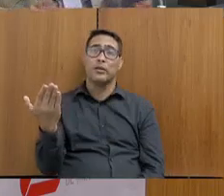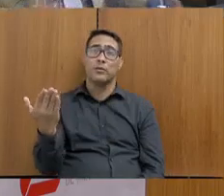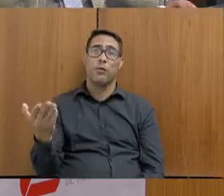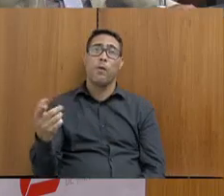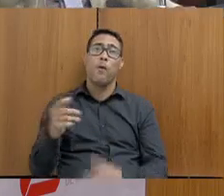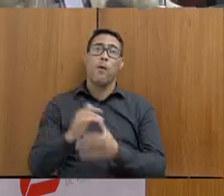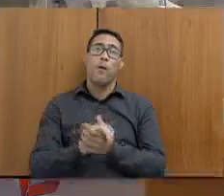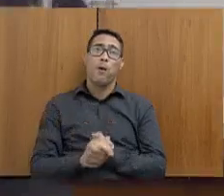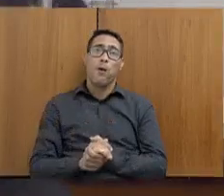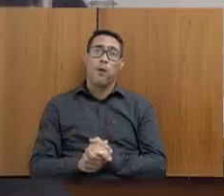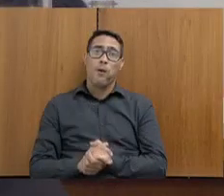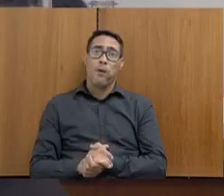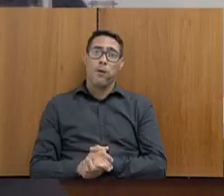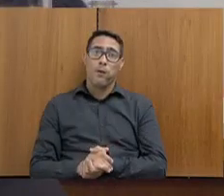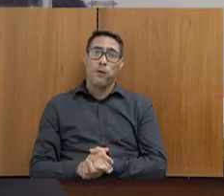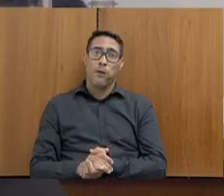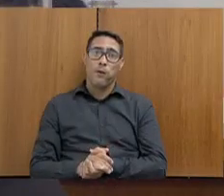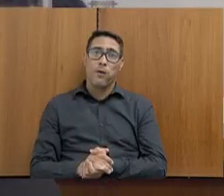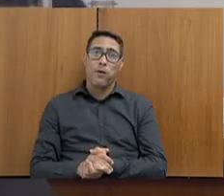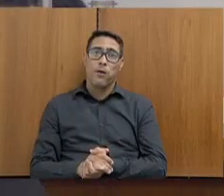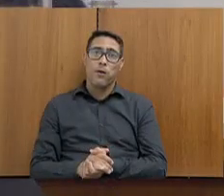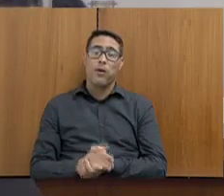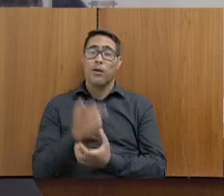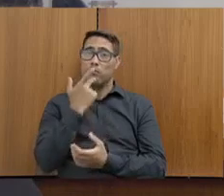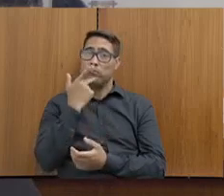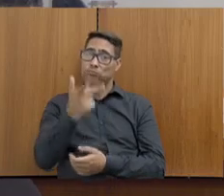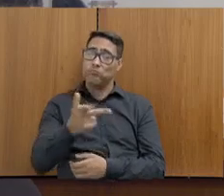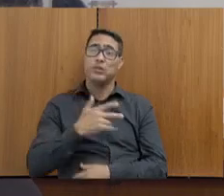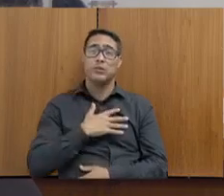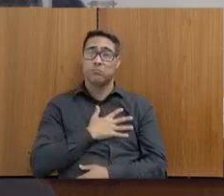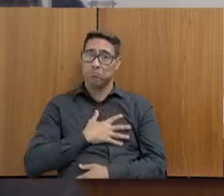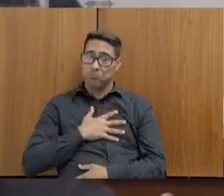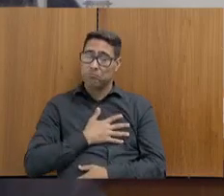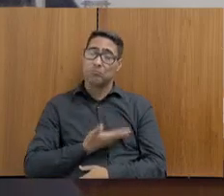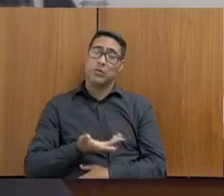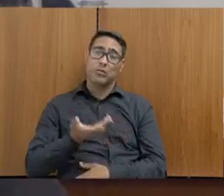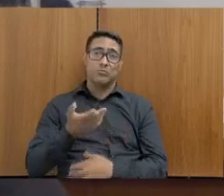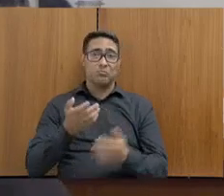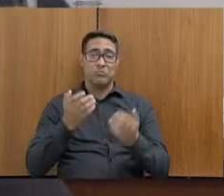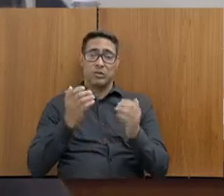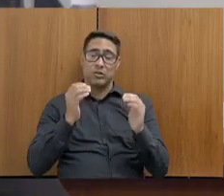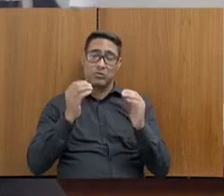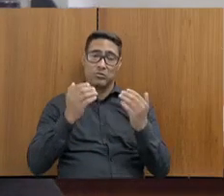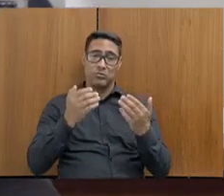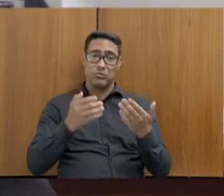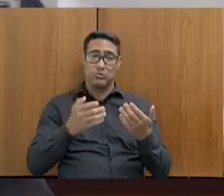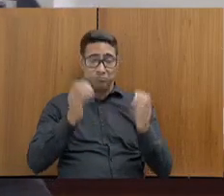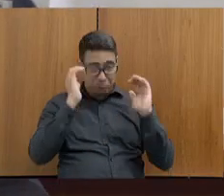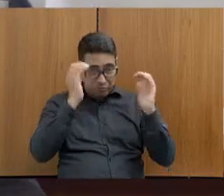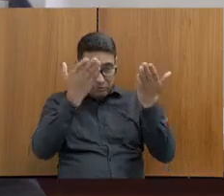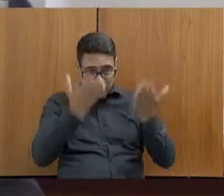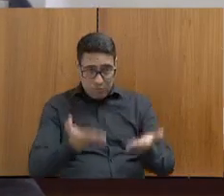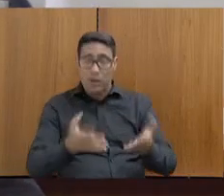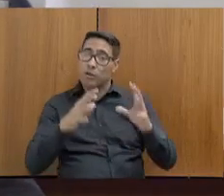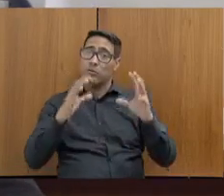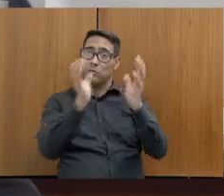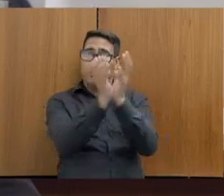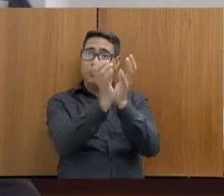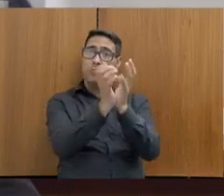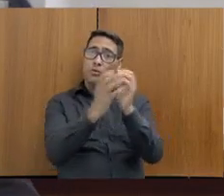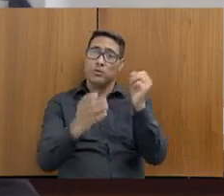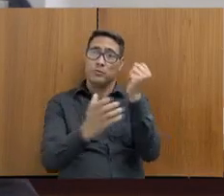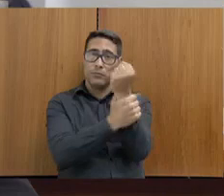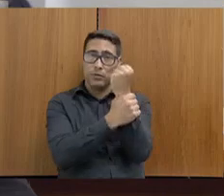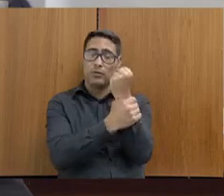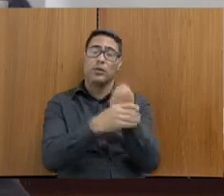aqui, reiterar a nossa admiração, o nosso respeito por essa Comissão de Segurança Pública, que tem feito um excelente trabalho representando